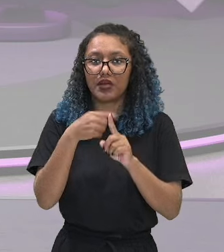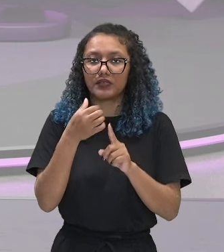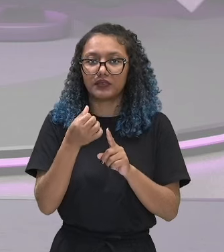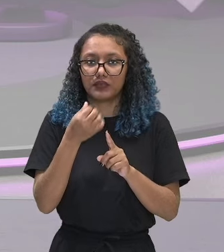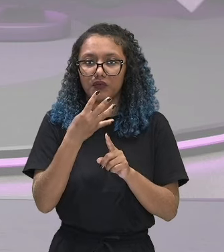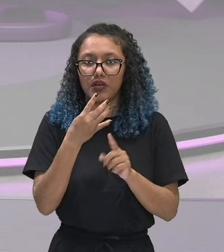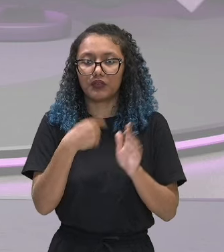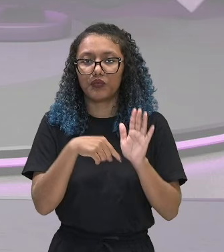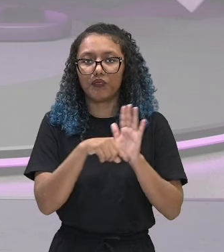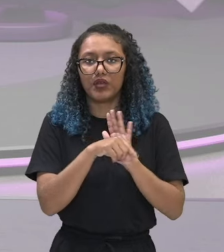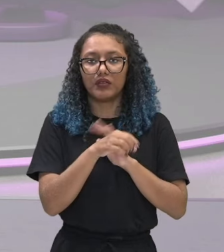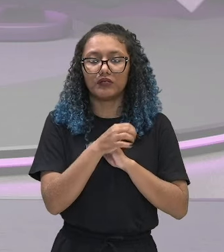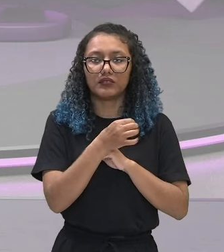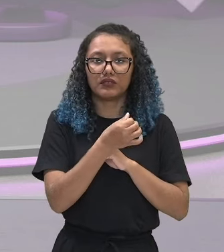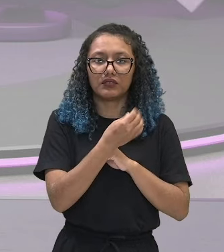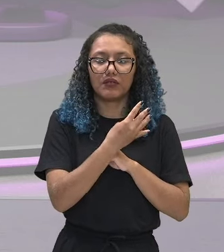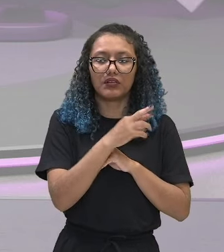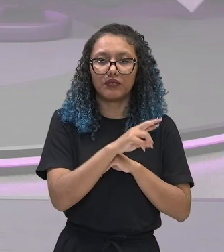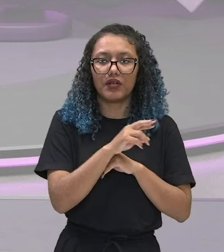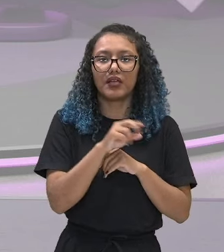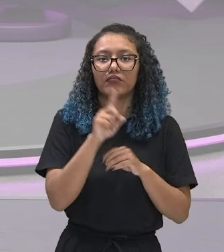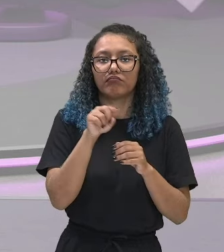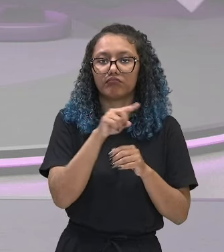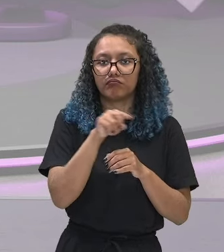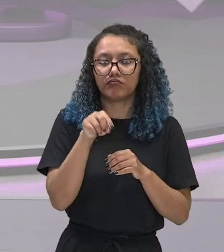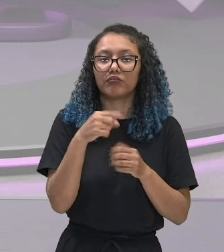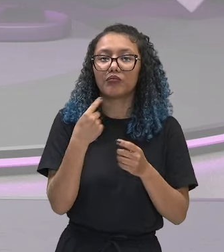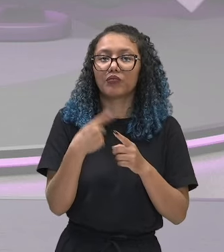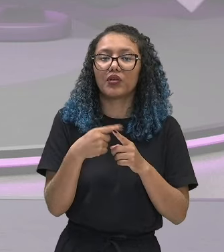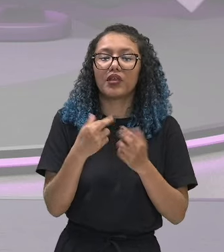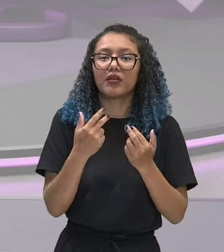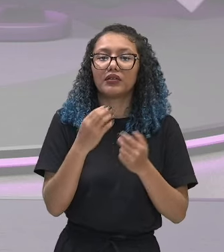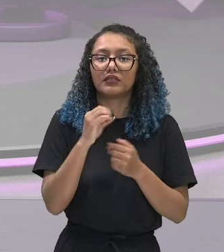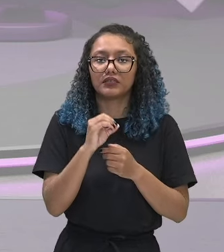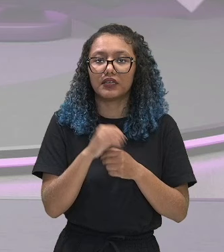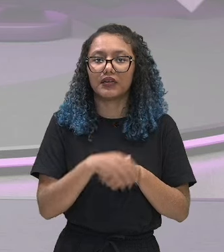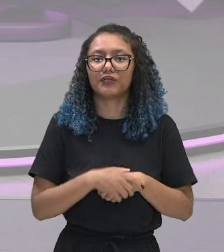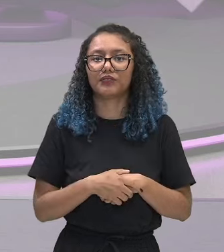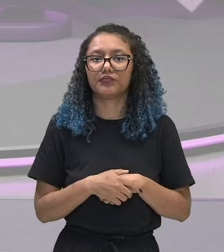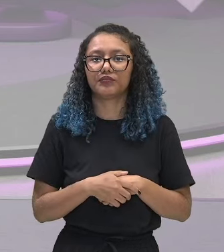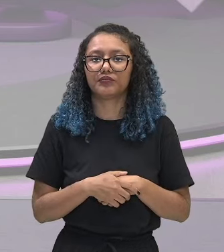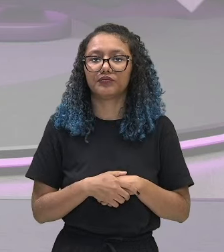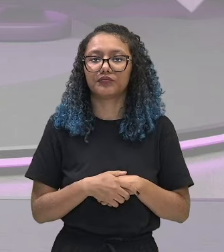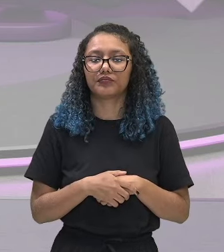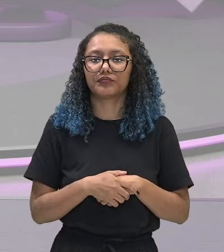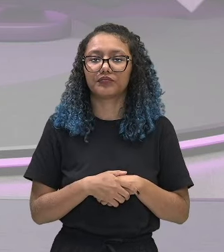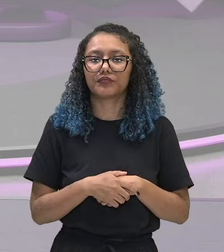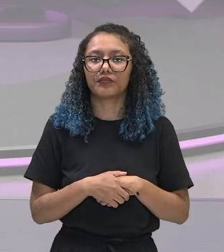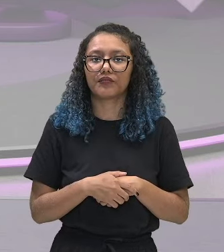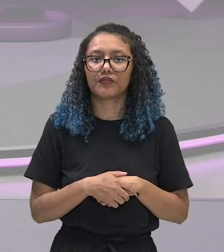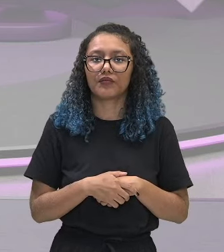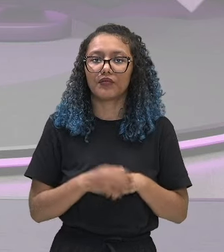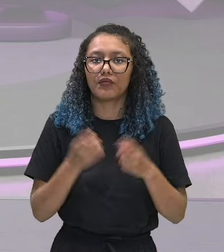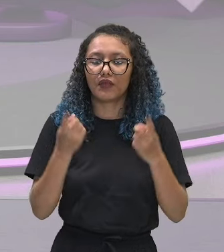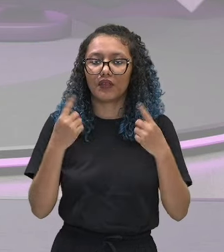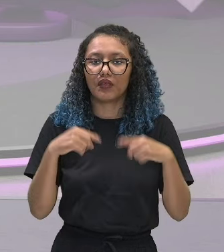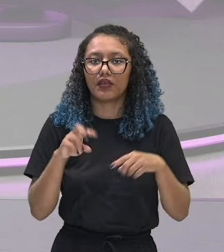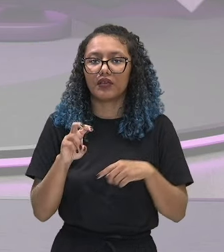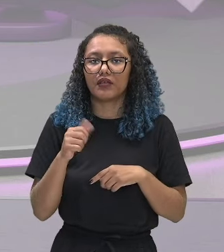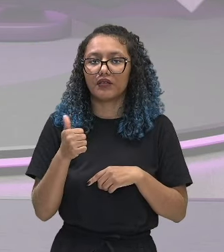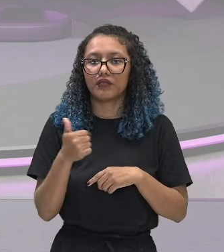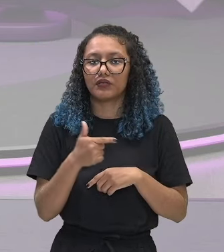que vai dar zero, mais 64r, menos 64r, dá zero. Aí vai sobrar só